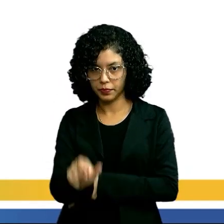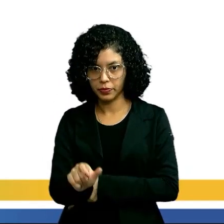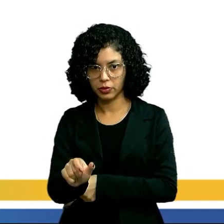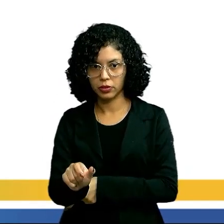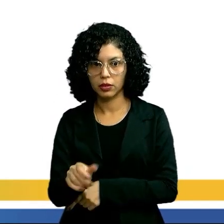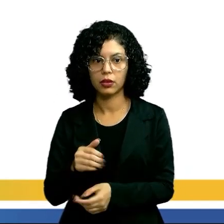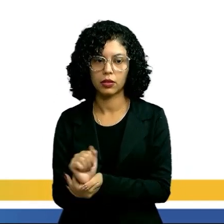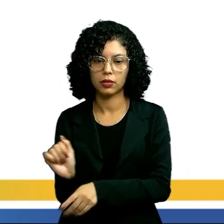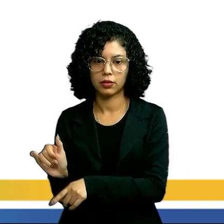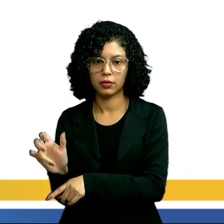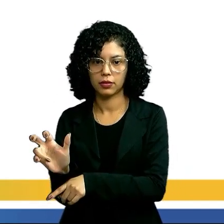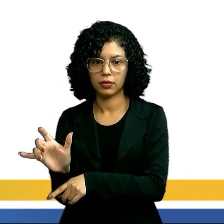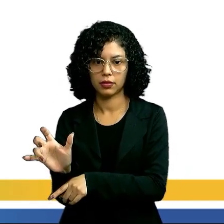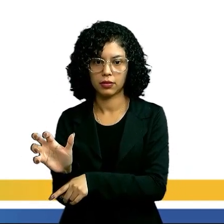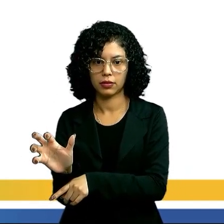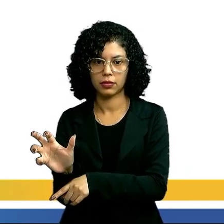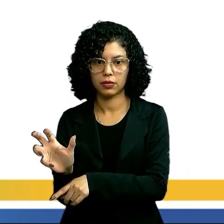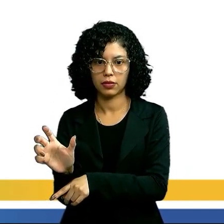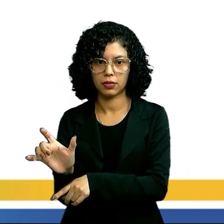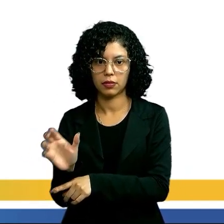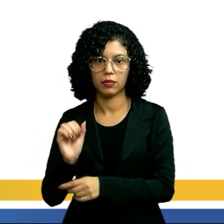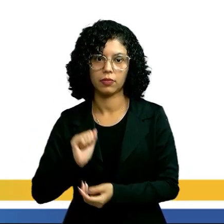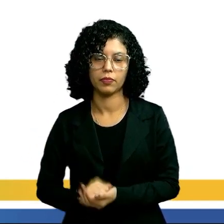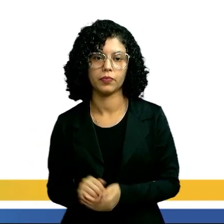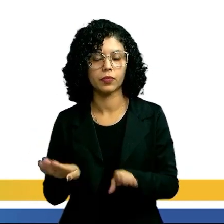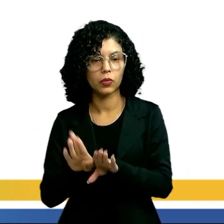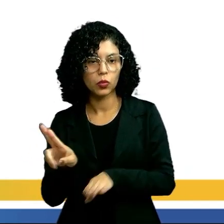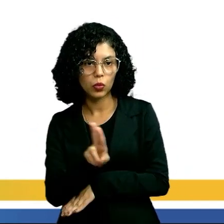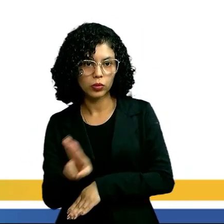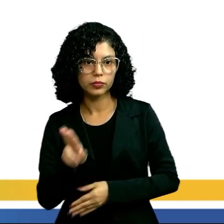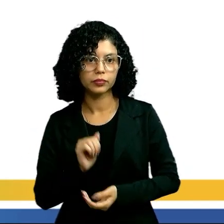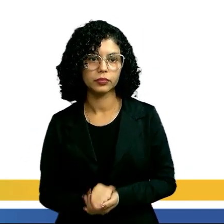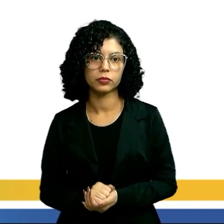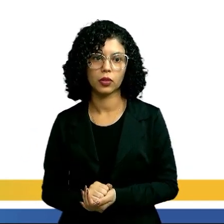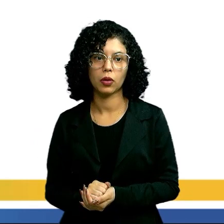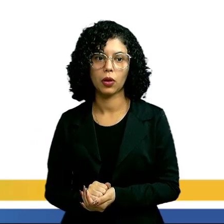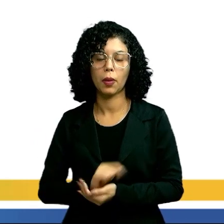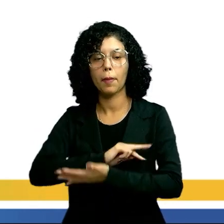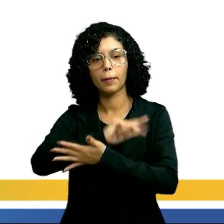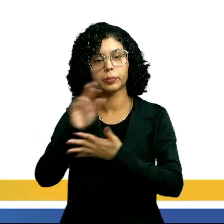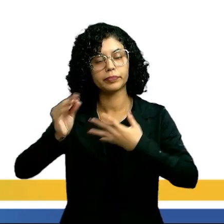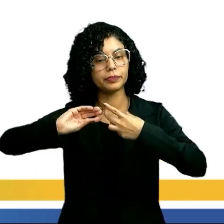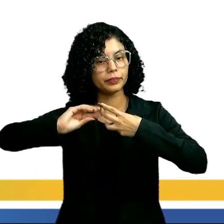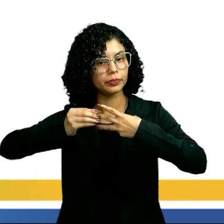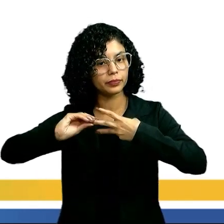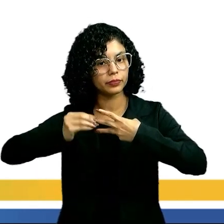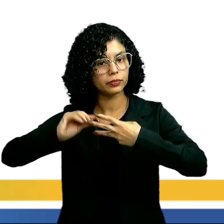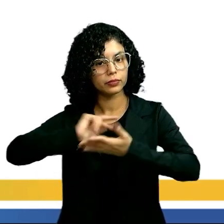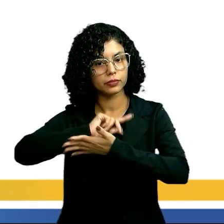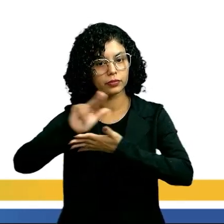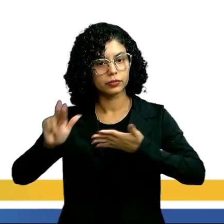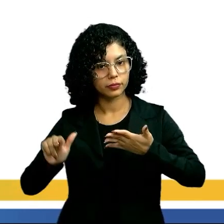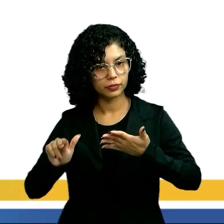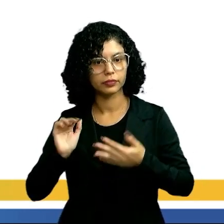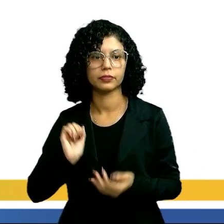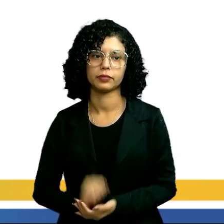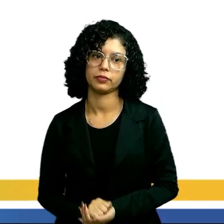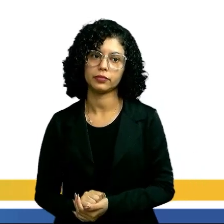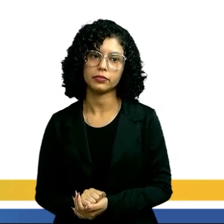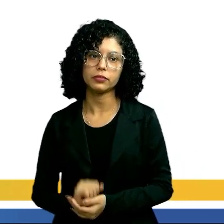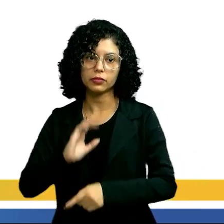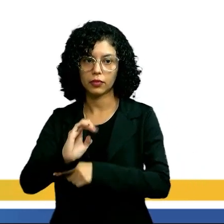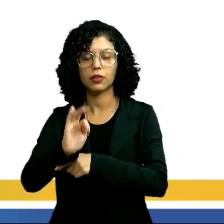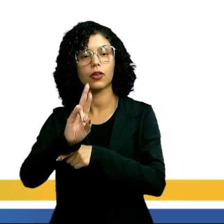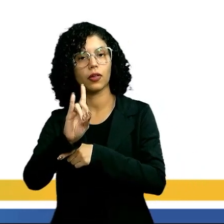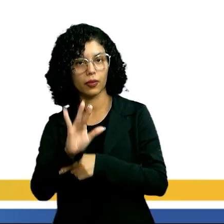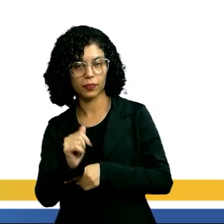patas articuladas, como o seu próprio nome já fala. São animais pluricelulares, né, que tem mais de uma célula, são